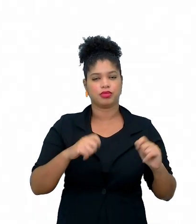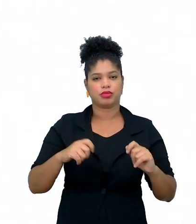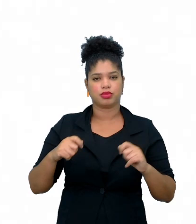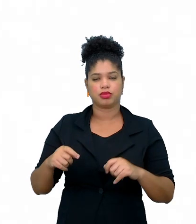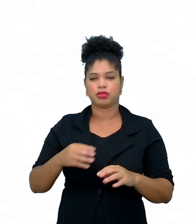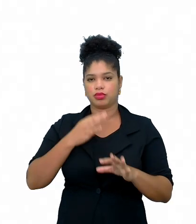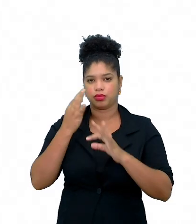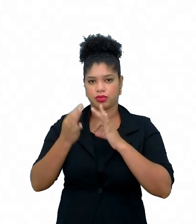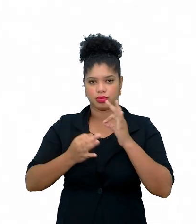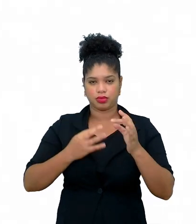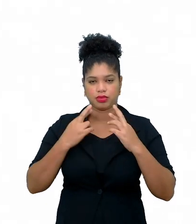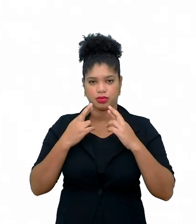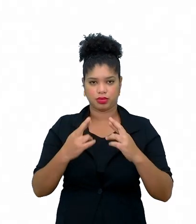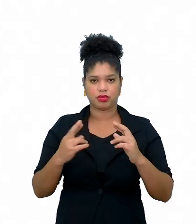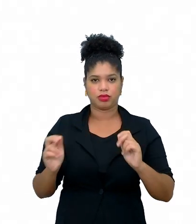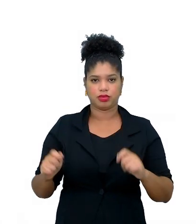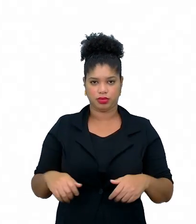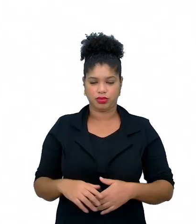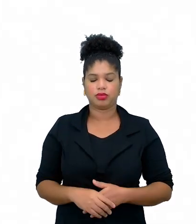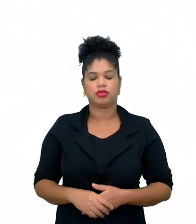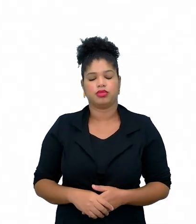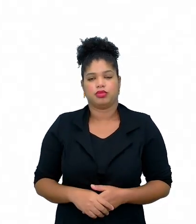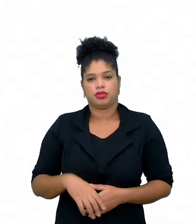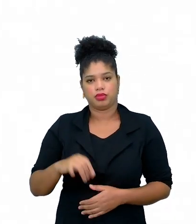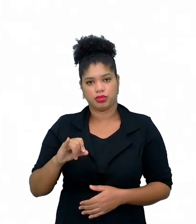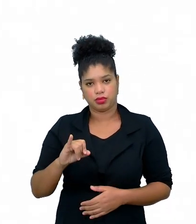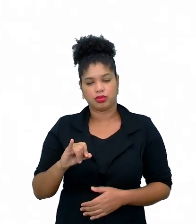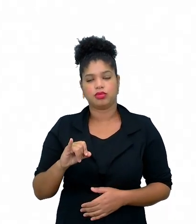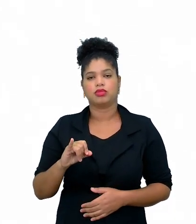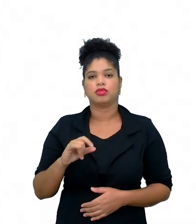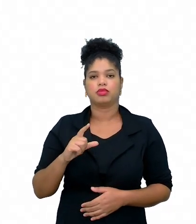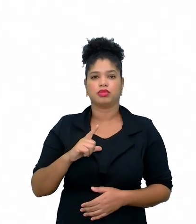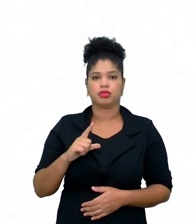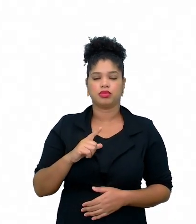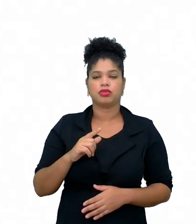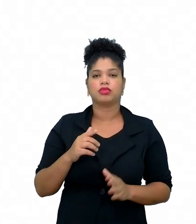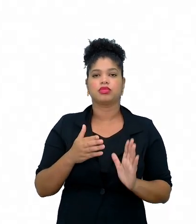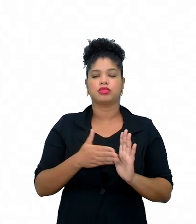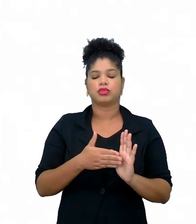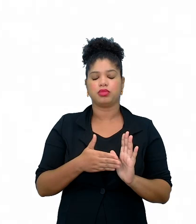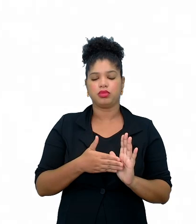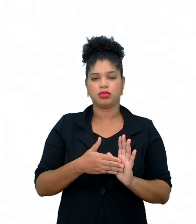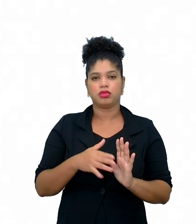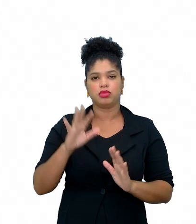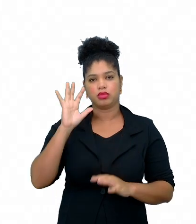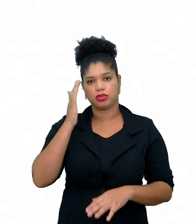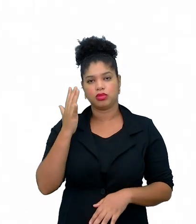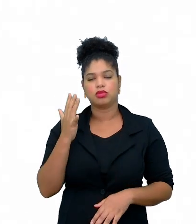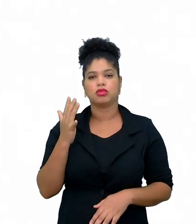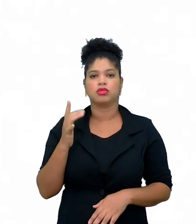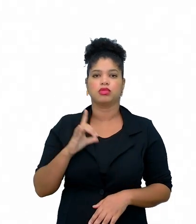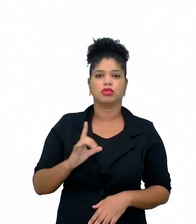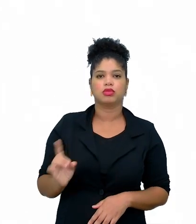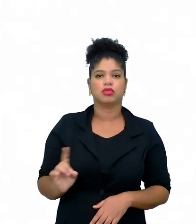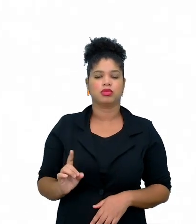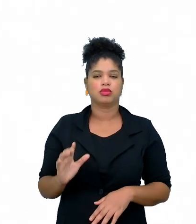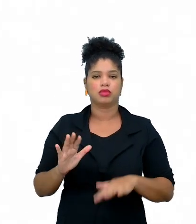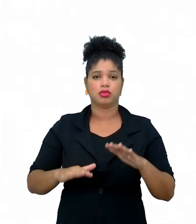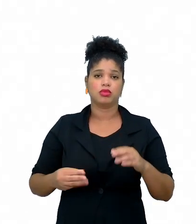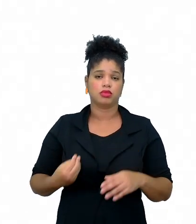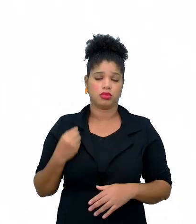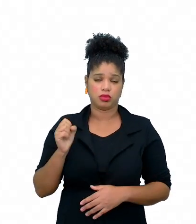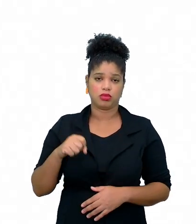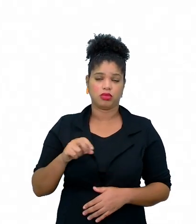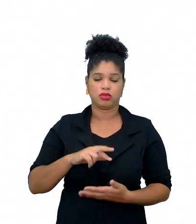posicionamentos críticos, e se há propostas de soluções para eventuais problematizações que surgem,